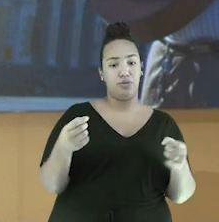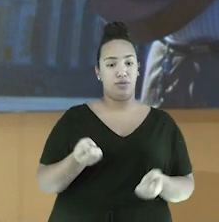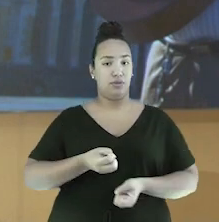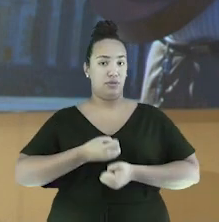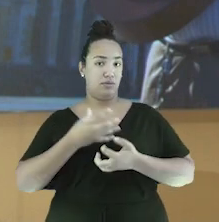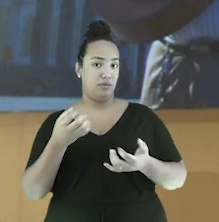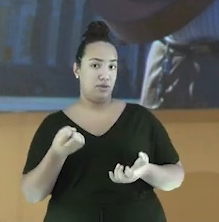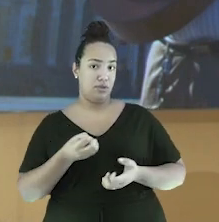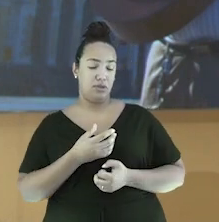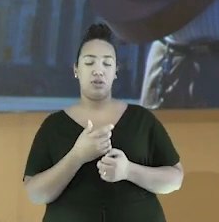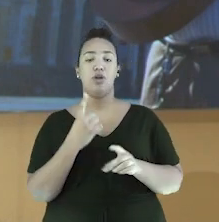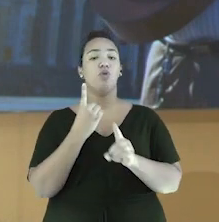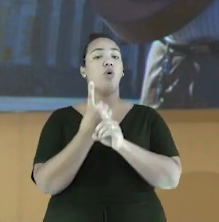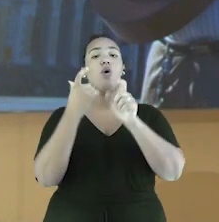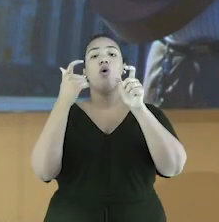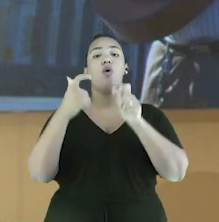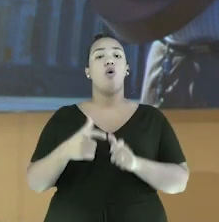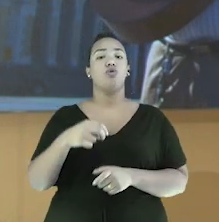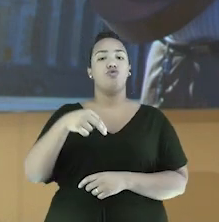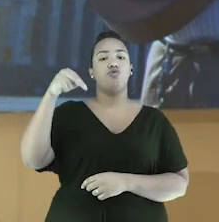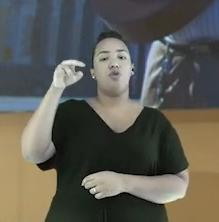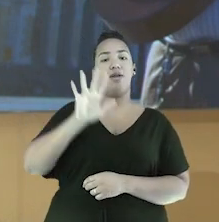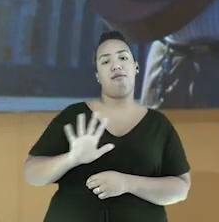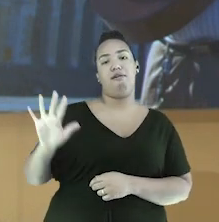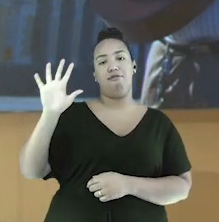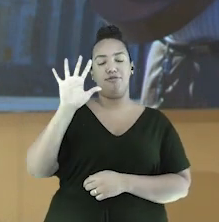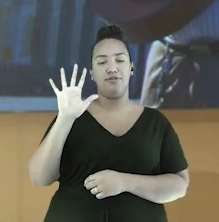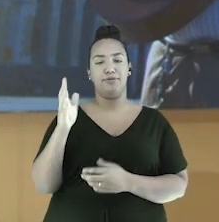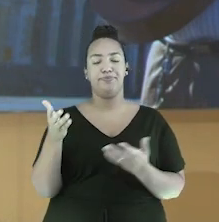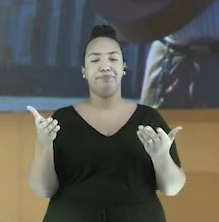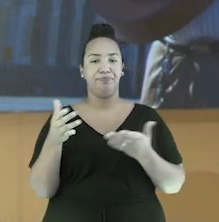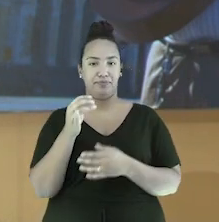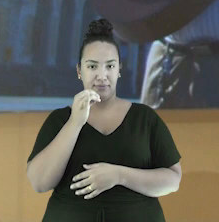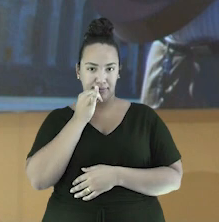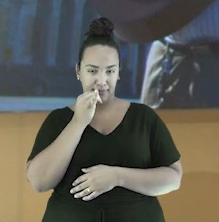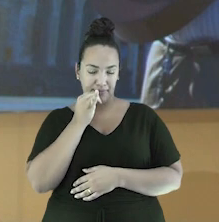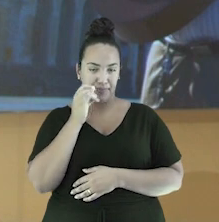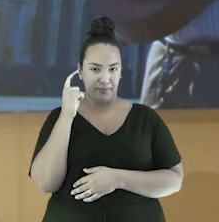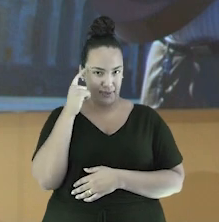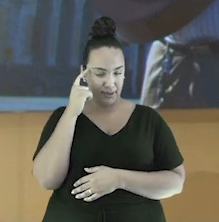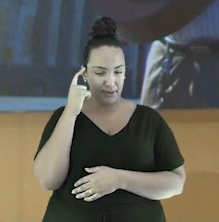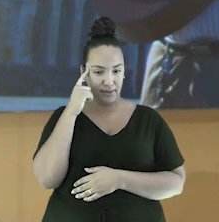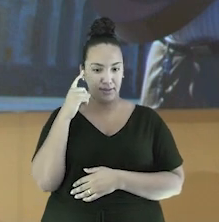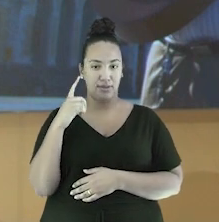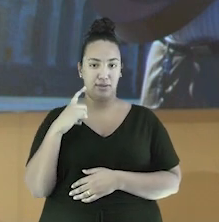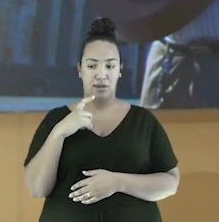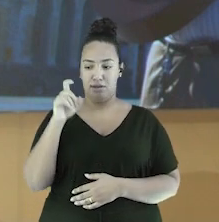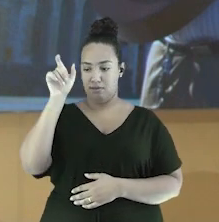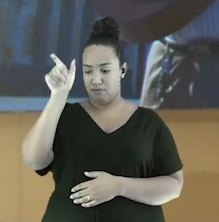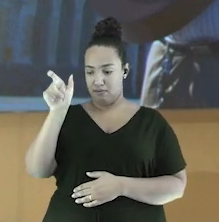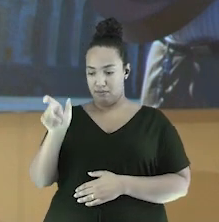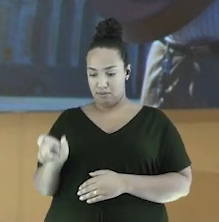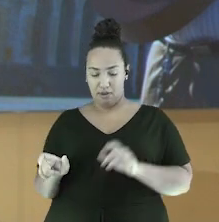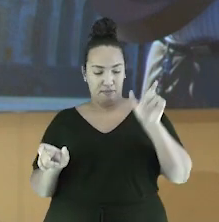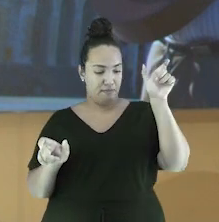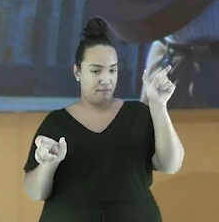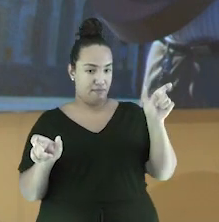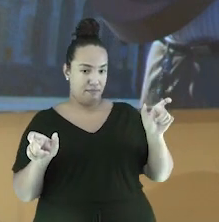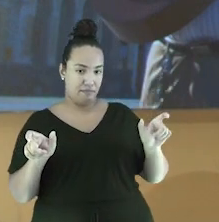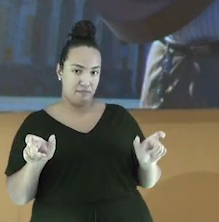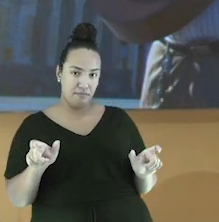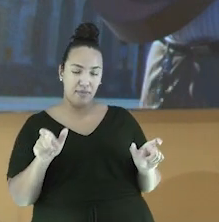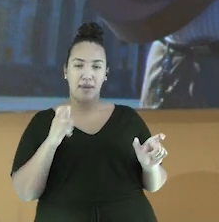no Nordeste do Brasil. A lógica é a seguinte. Imagine um duelo entre duas pessoas, mas no lugar de armas,